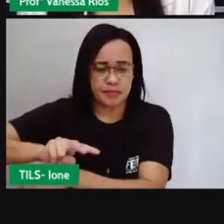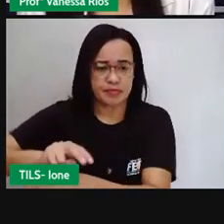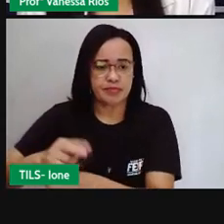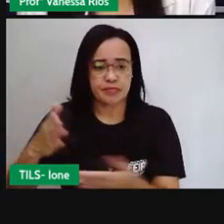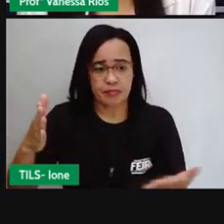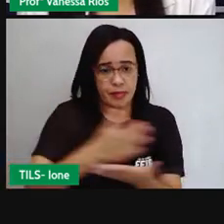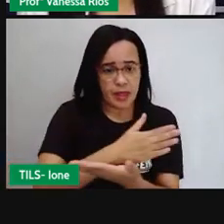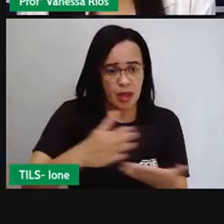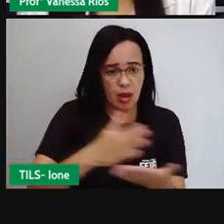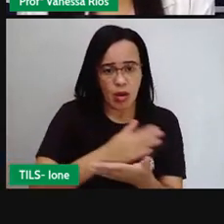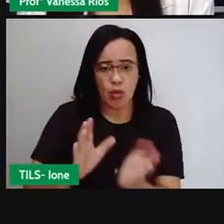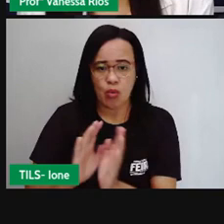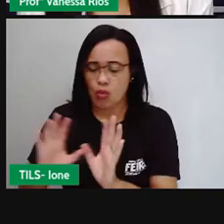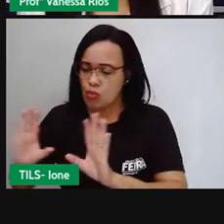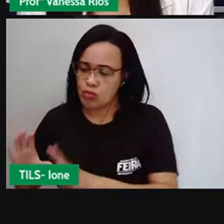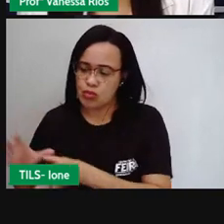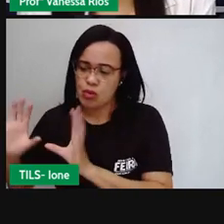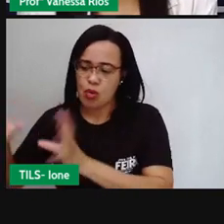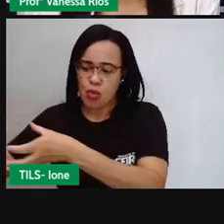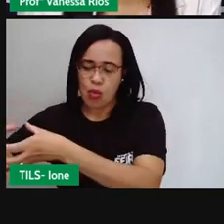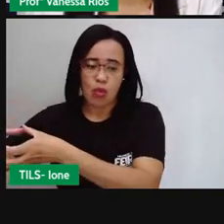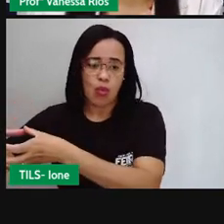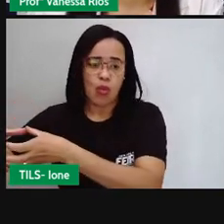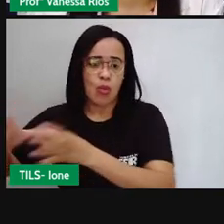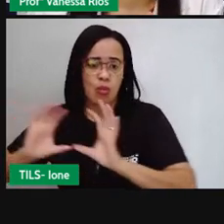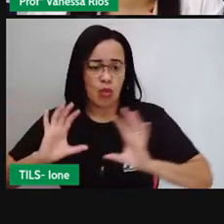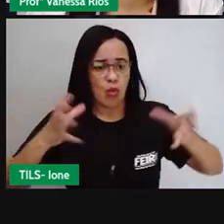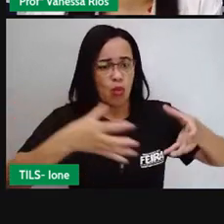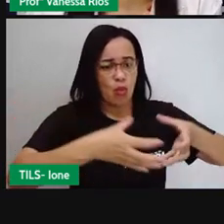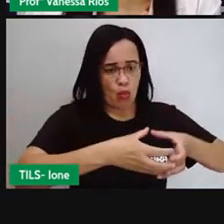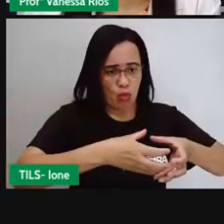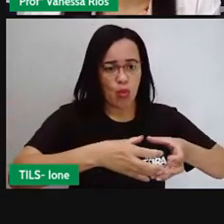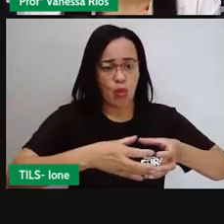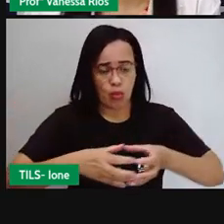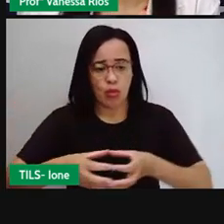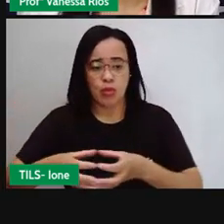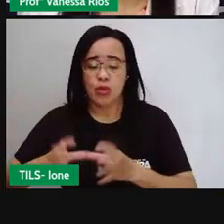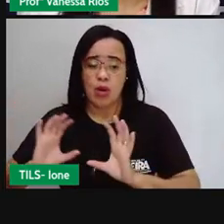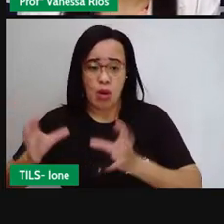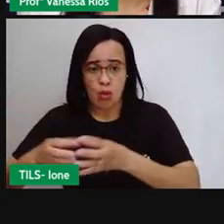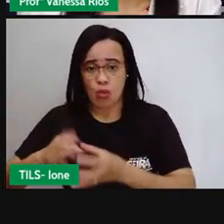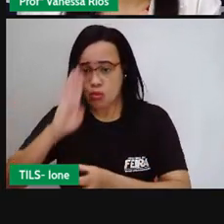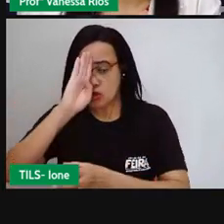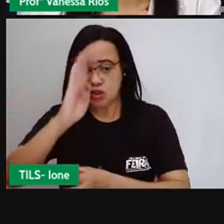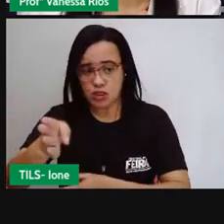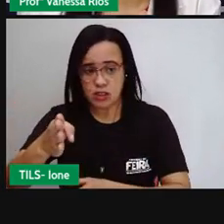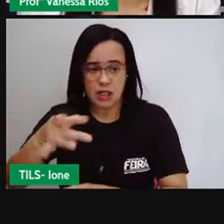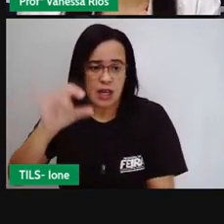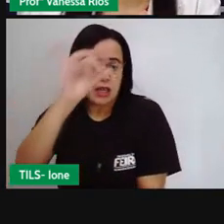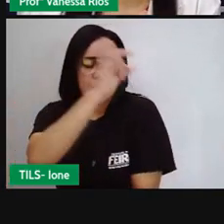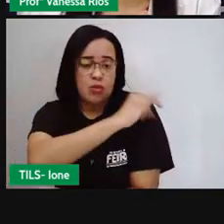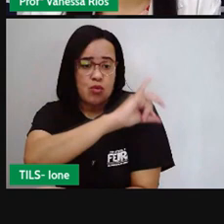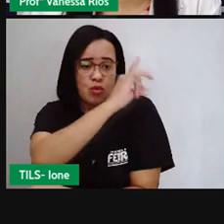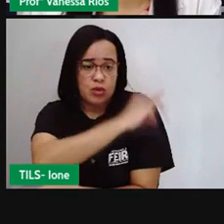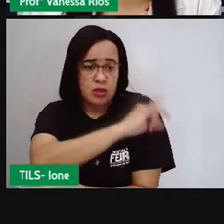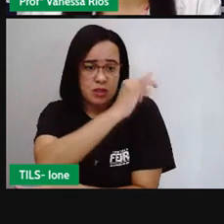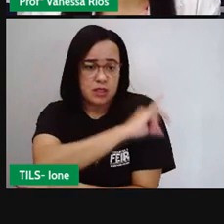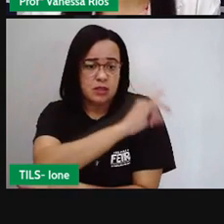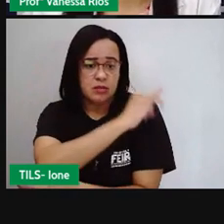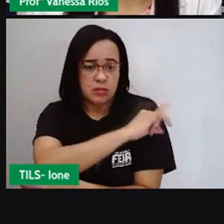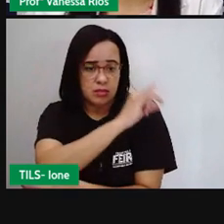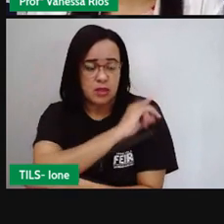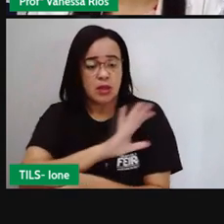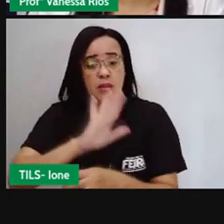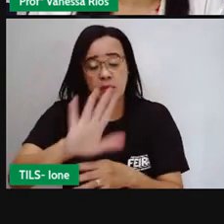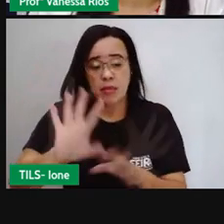pessoas que vieram de Portugal, foram diretamente para o Rio de Janeiro, mas a família real aportou em Salvador, que